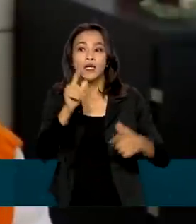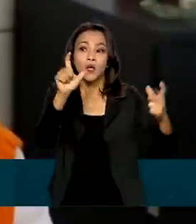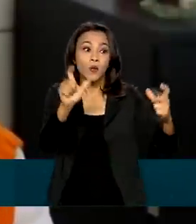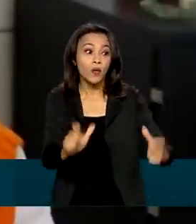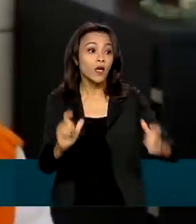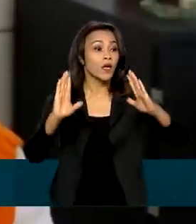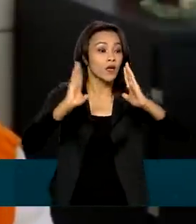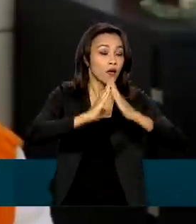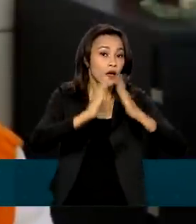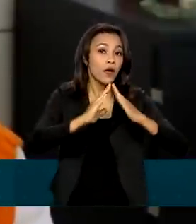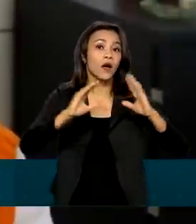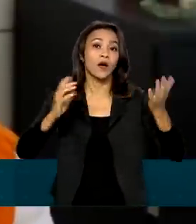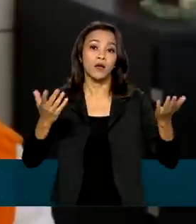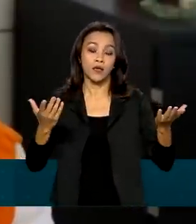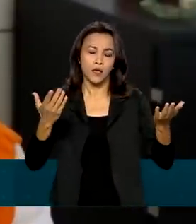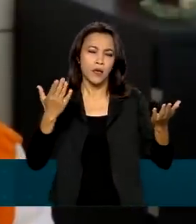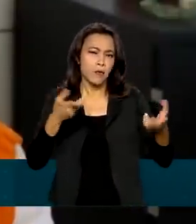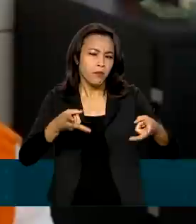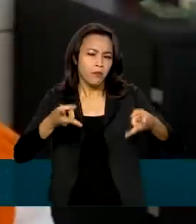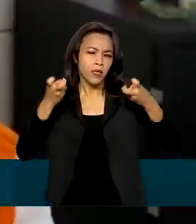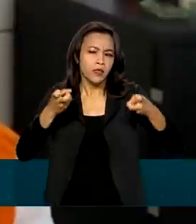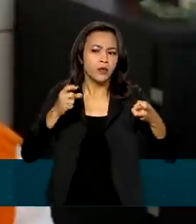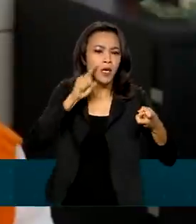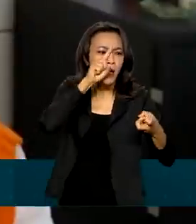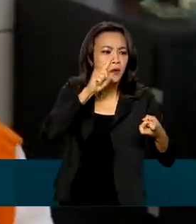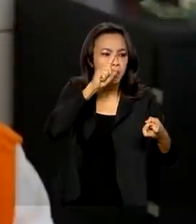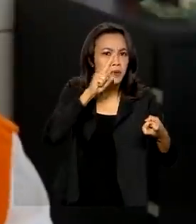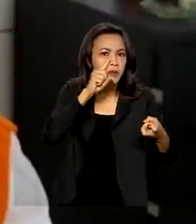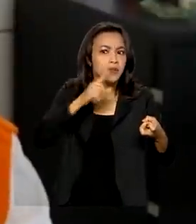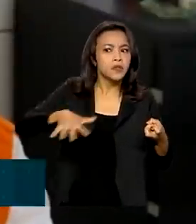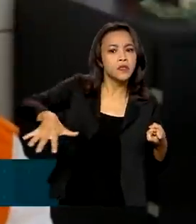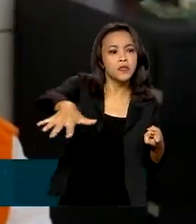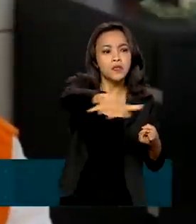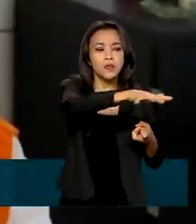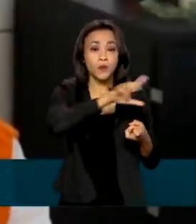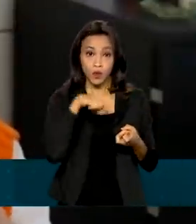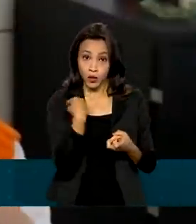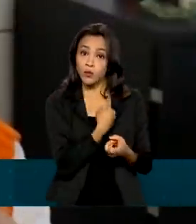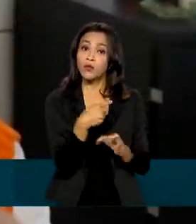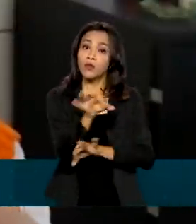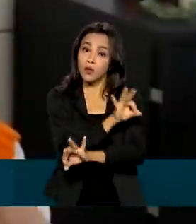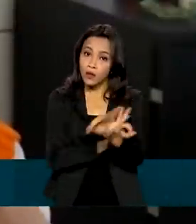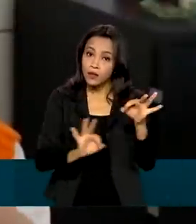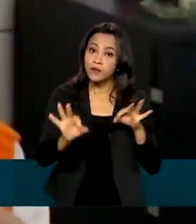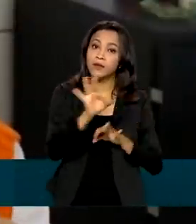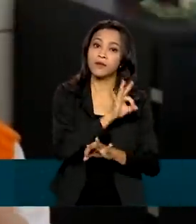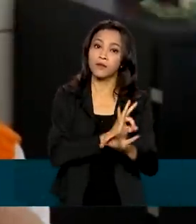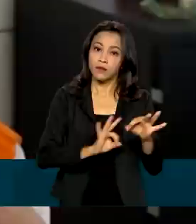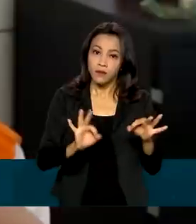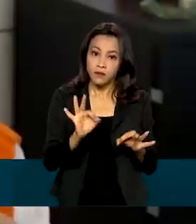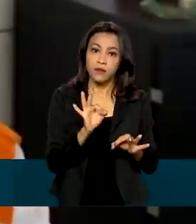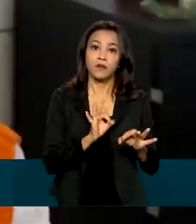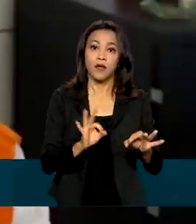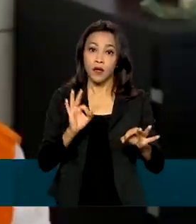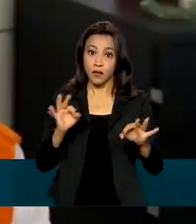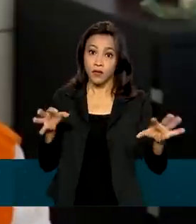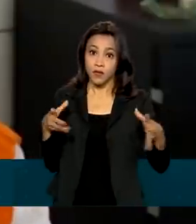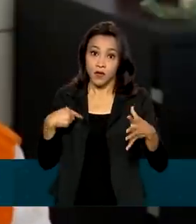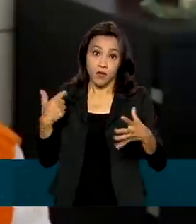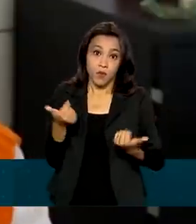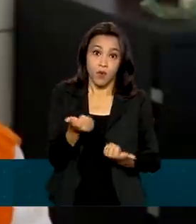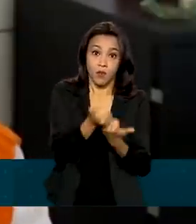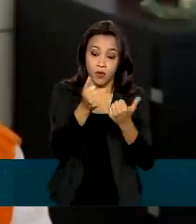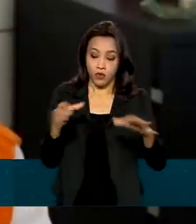gente mora, perceber os riscos, e nos organizar de forma orientada pela Defesa Civil, nesse